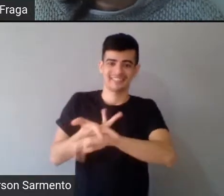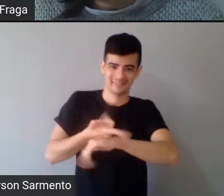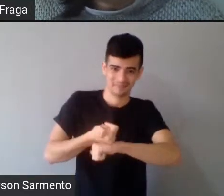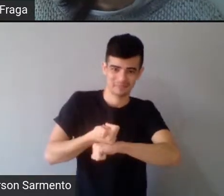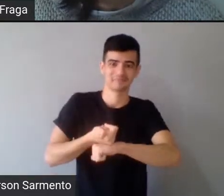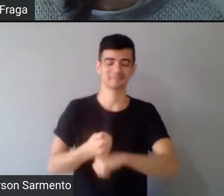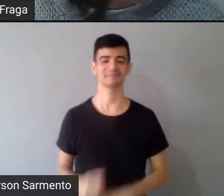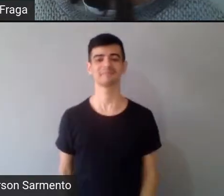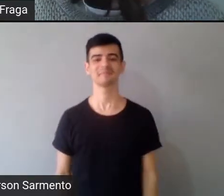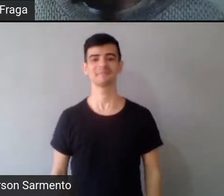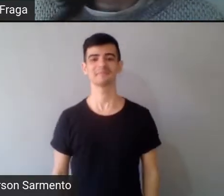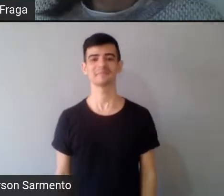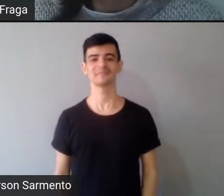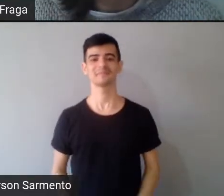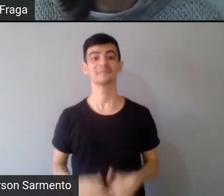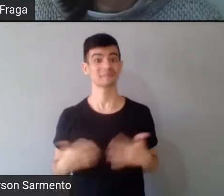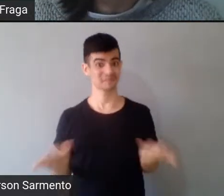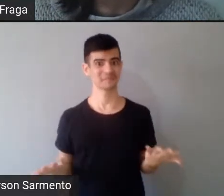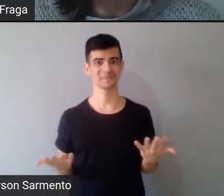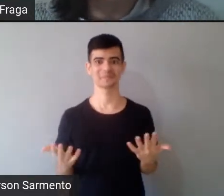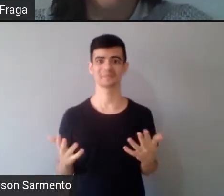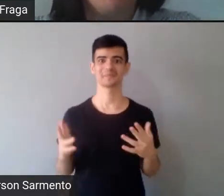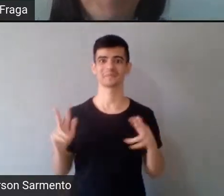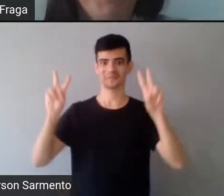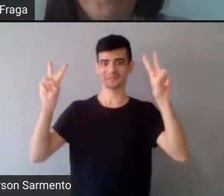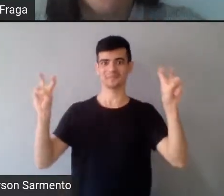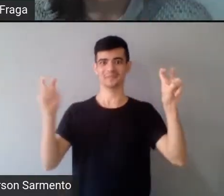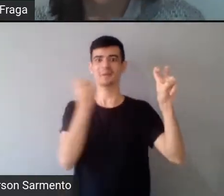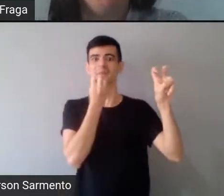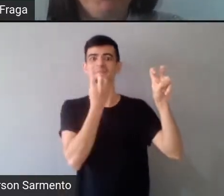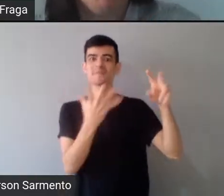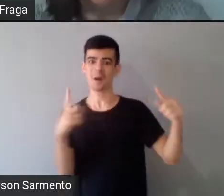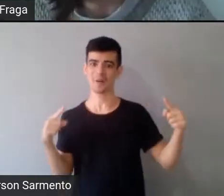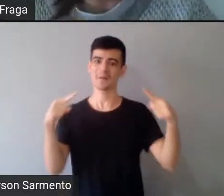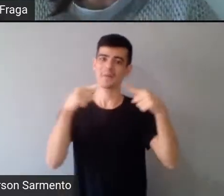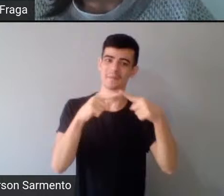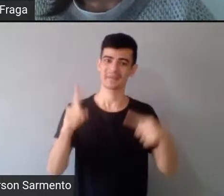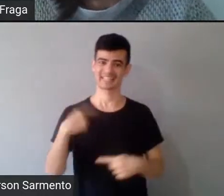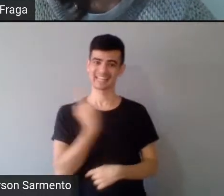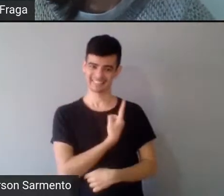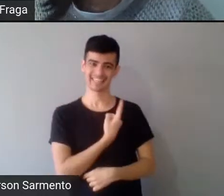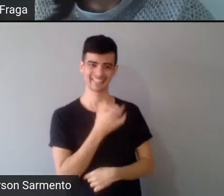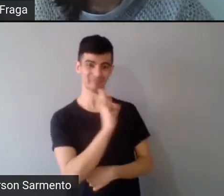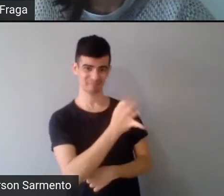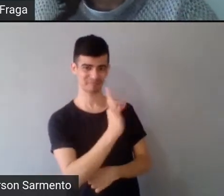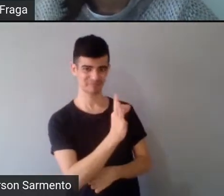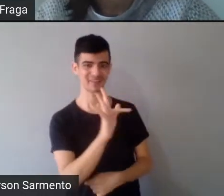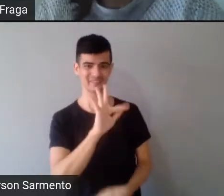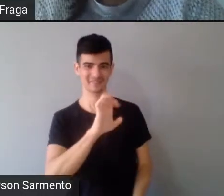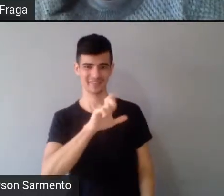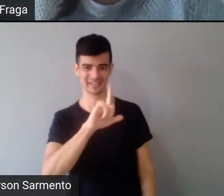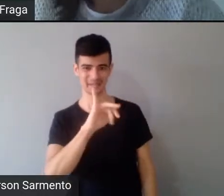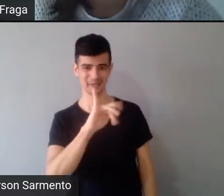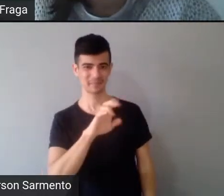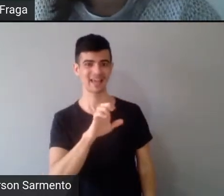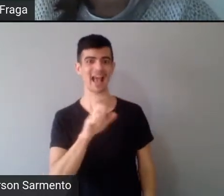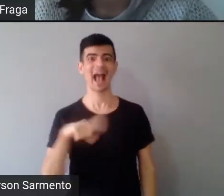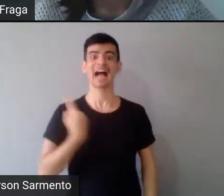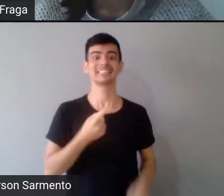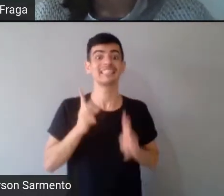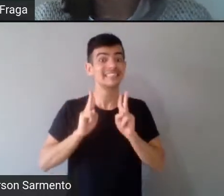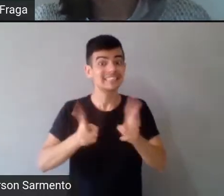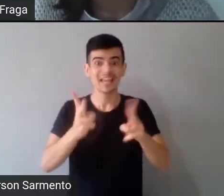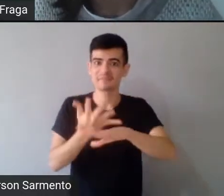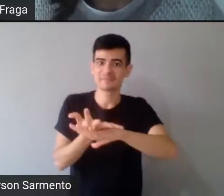É, o nome é ótimo, acho que a gente tá muito adequado para o que a gente faz, né, Felipe? Nós somos sempre indisciplinários. É, sim.